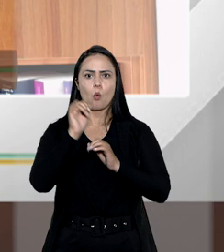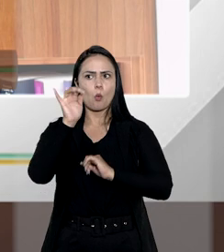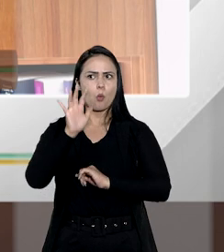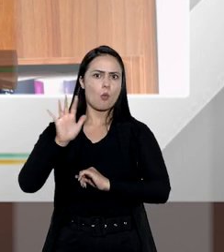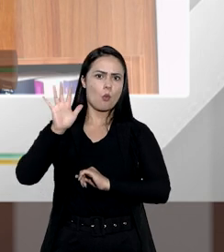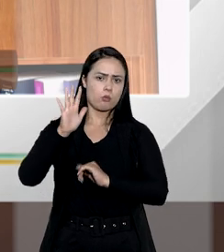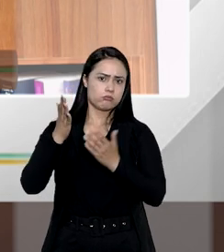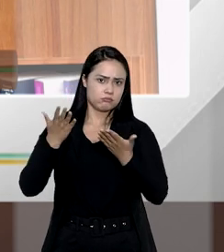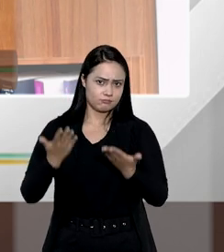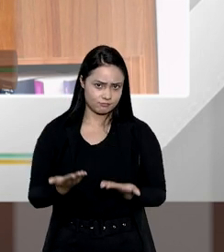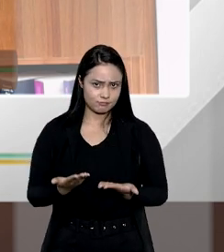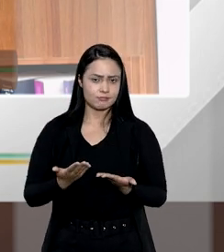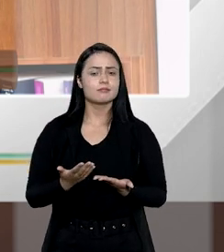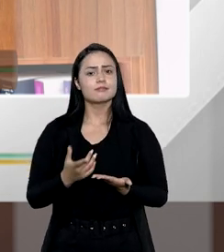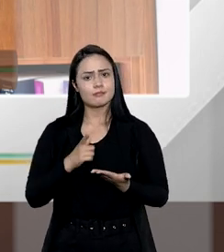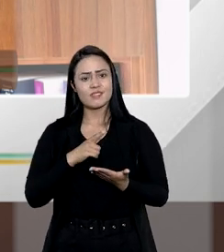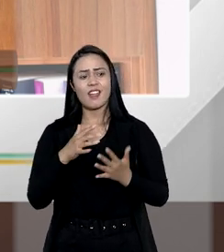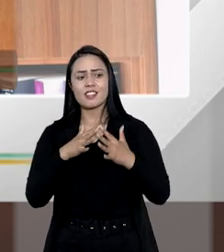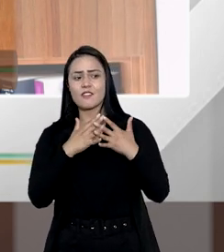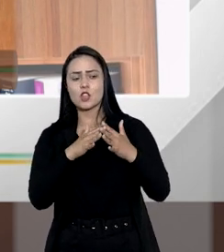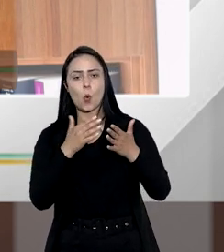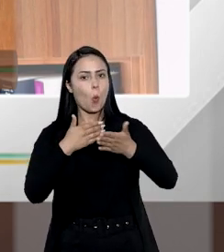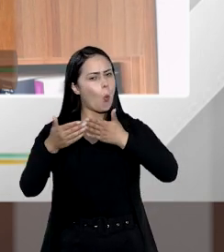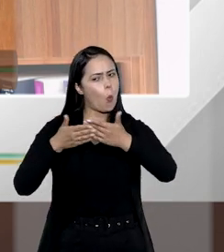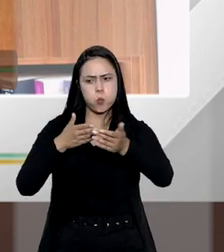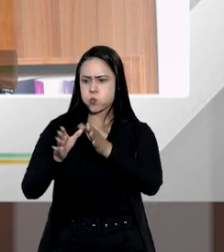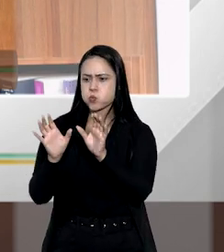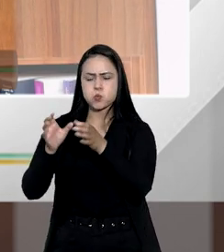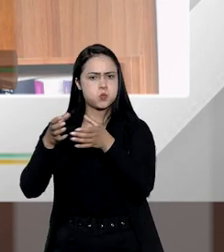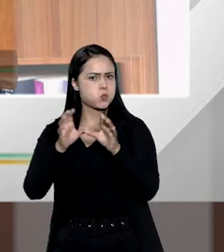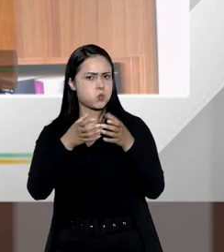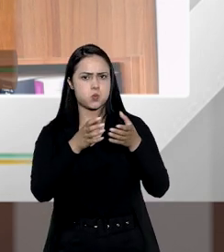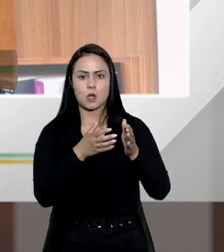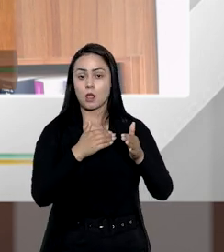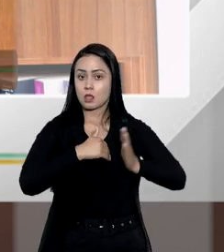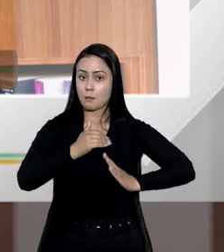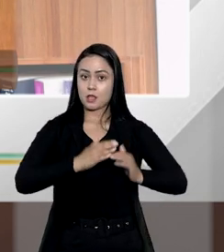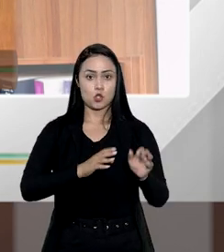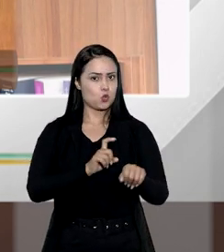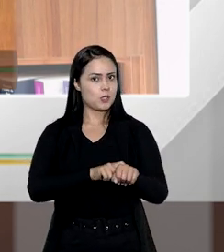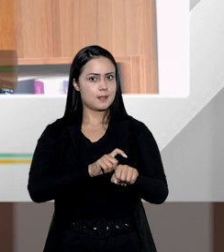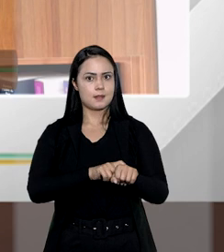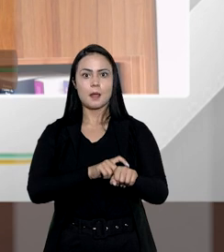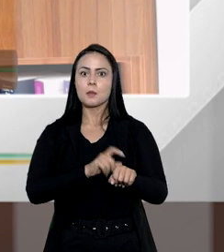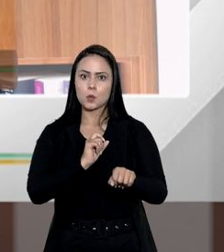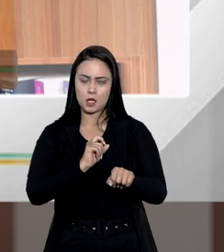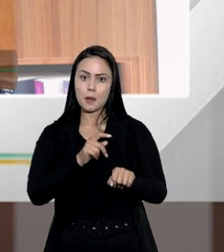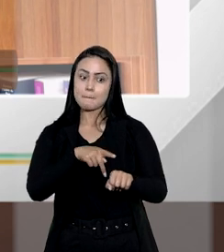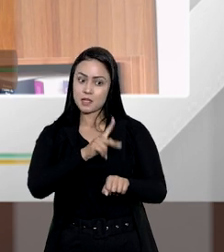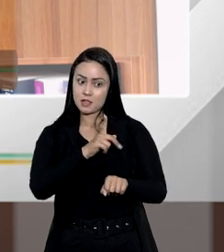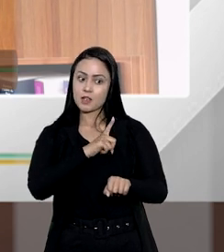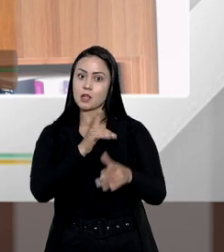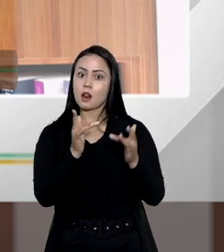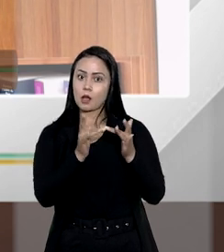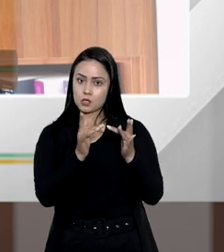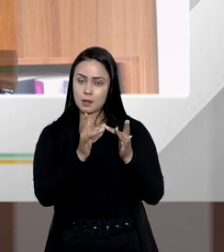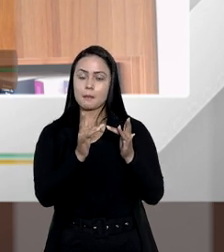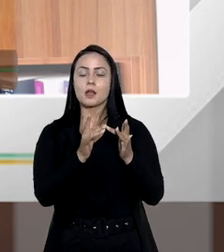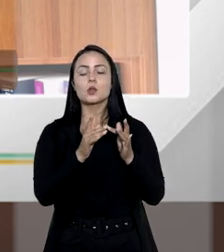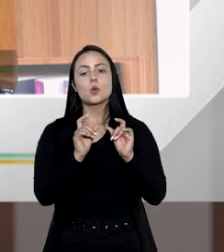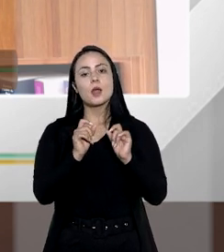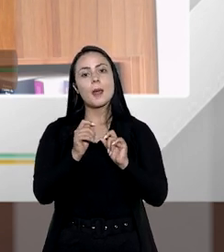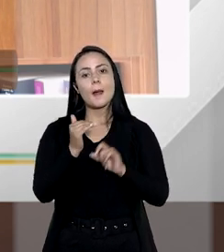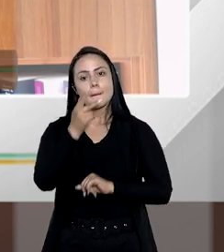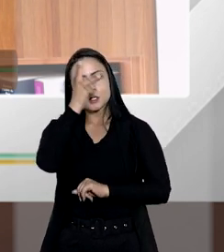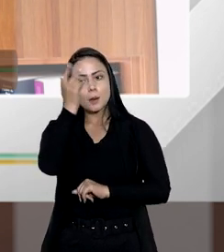então ele é deferido a qualquer regime de bens independentemente do tempo que ele manteve esse relacionamento